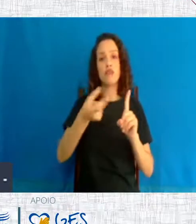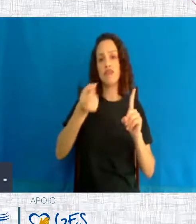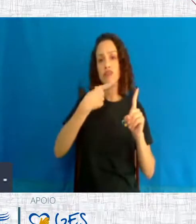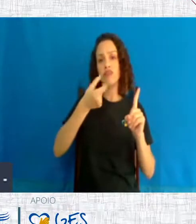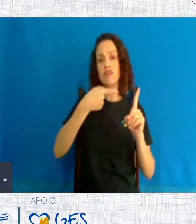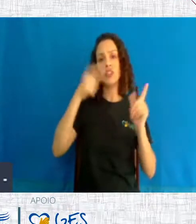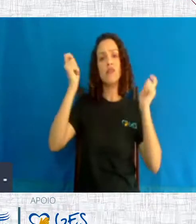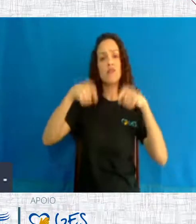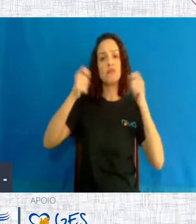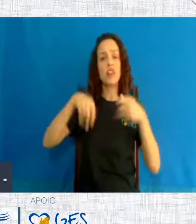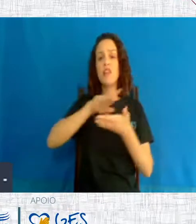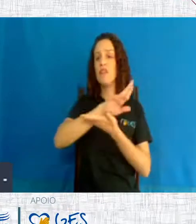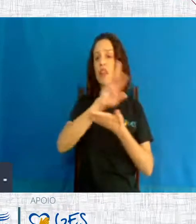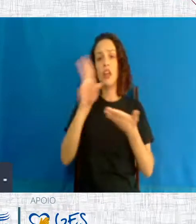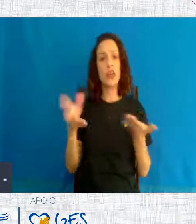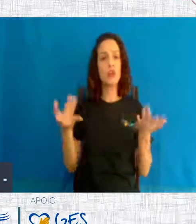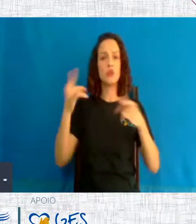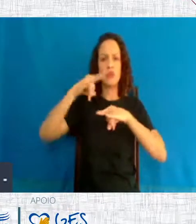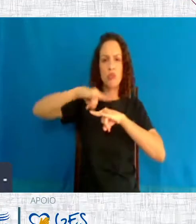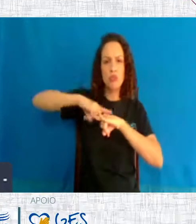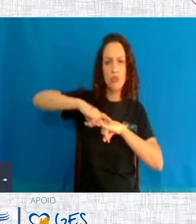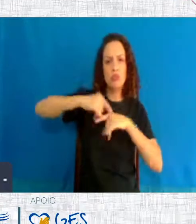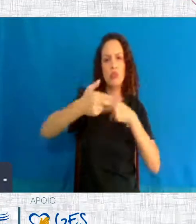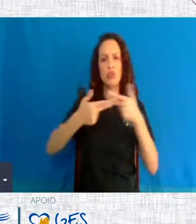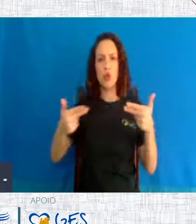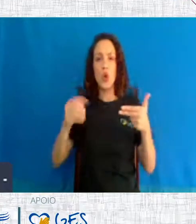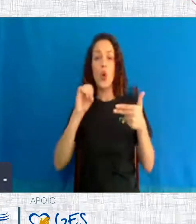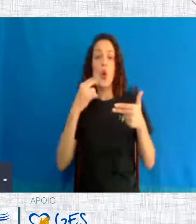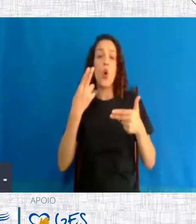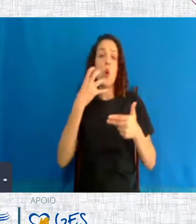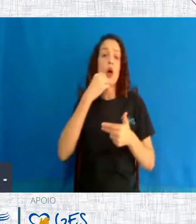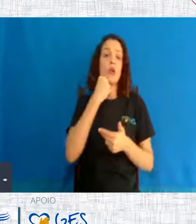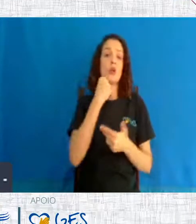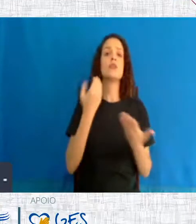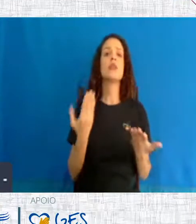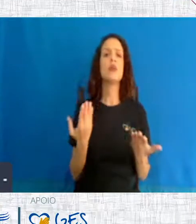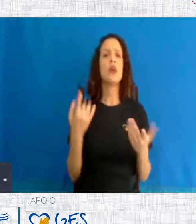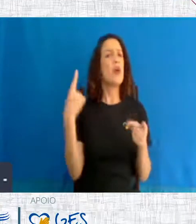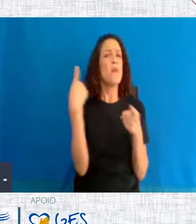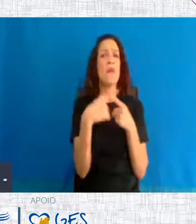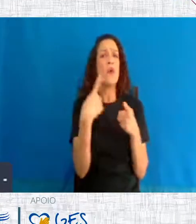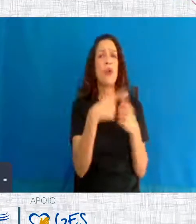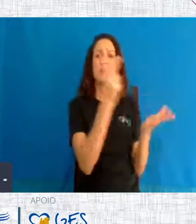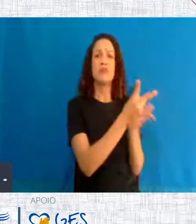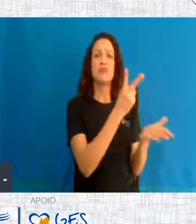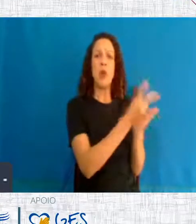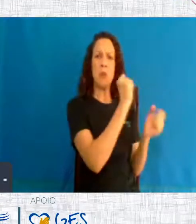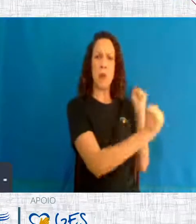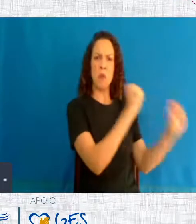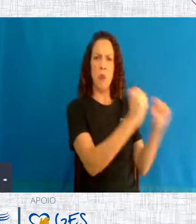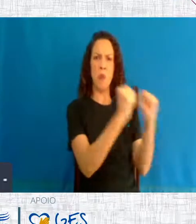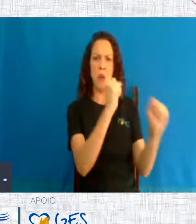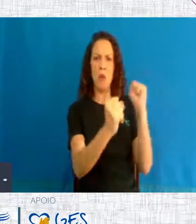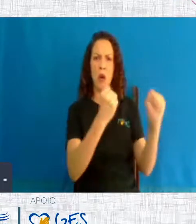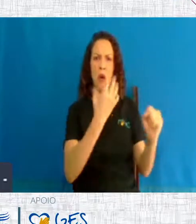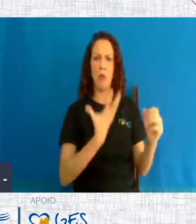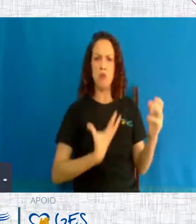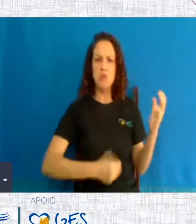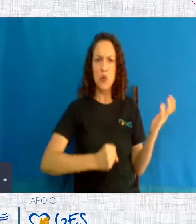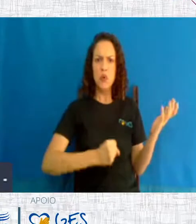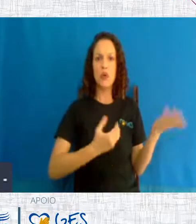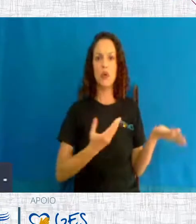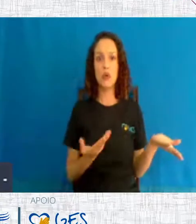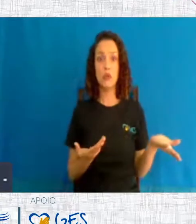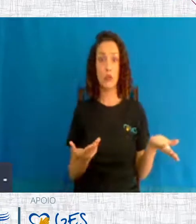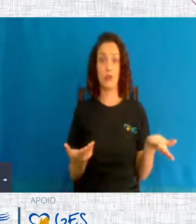que a gente pode doar ao bebezinho. Por que continuar matando as crianças? Não, não podemos fazer isso. Ah,